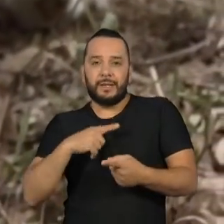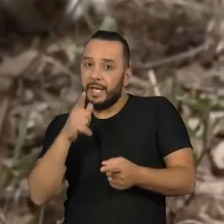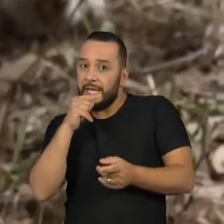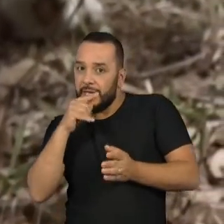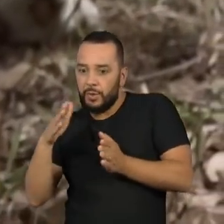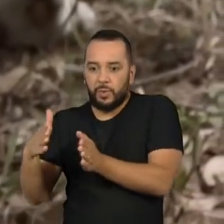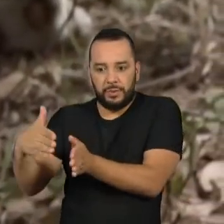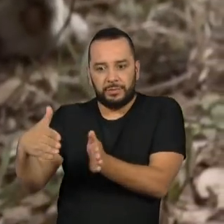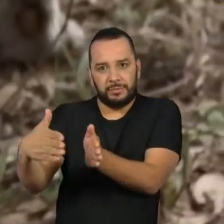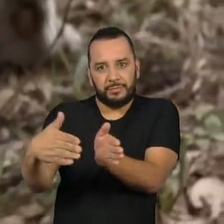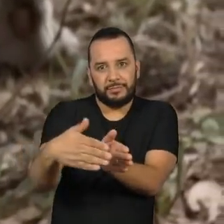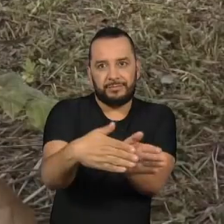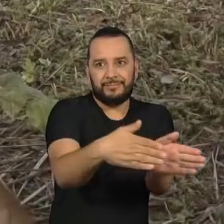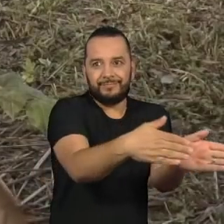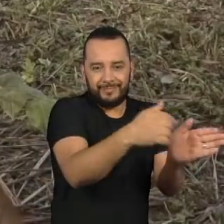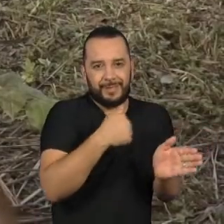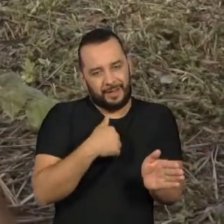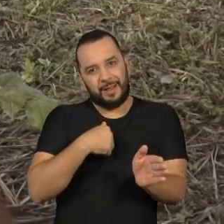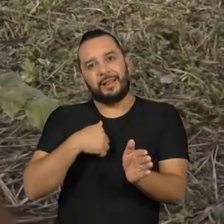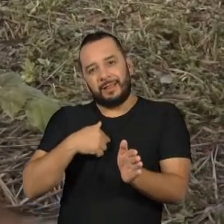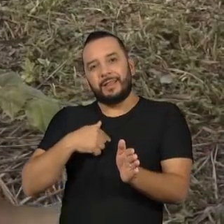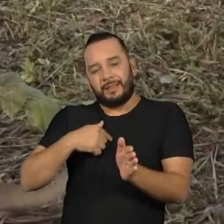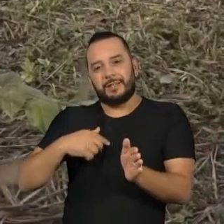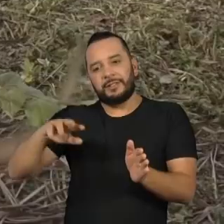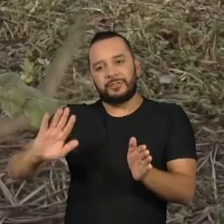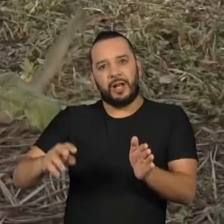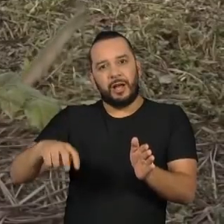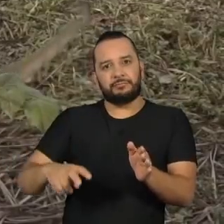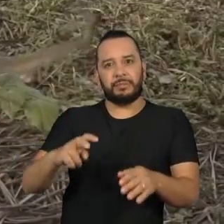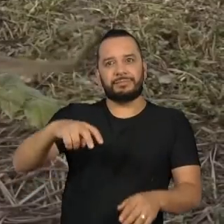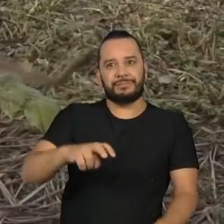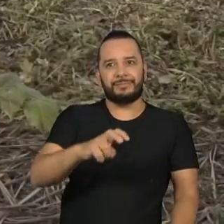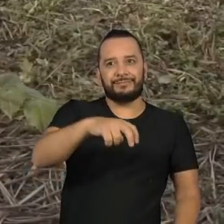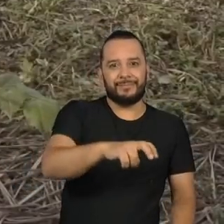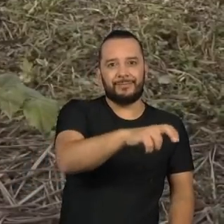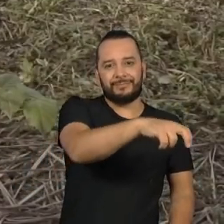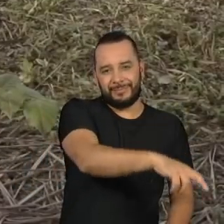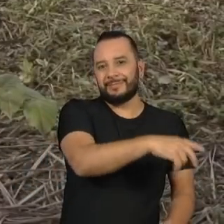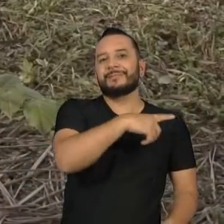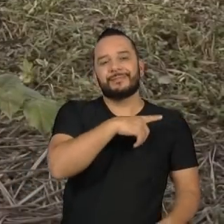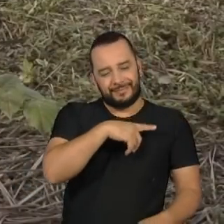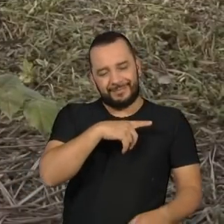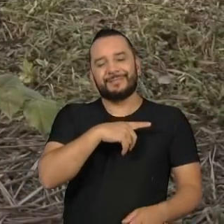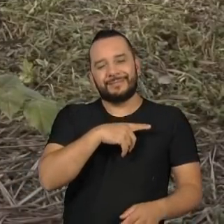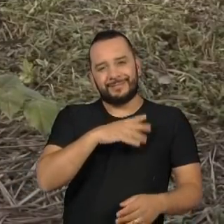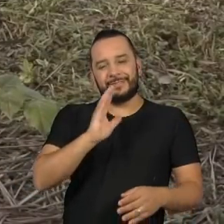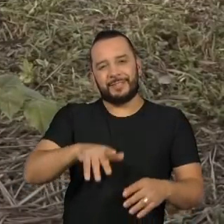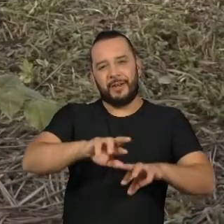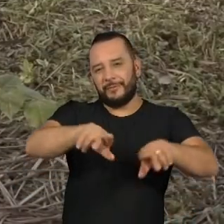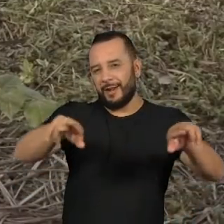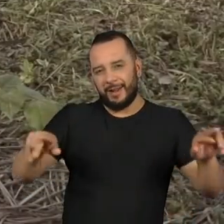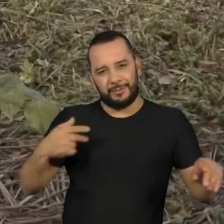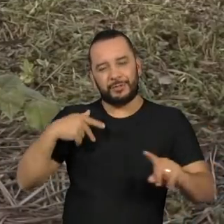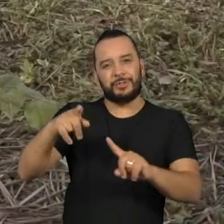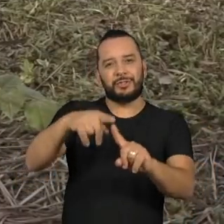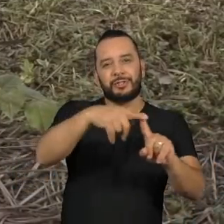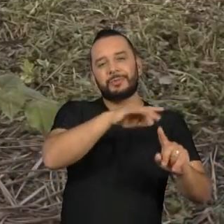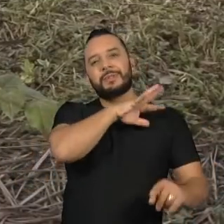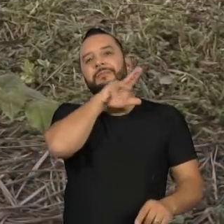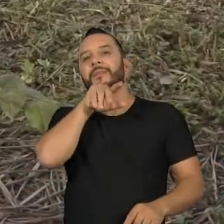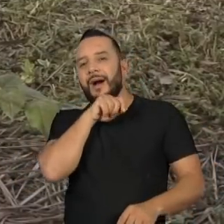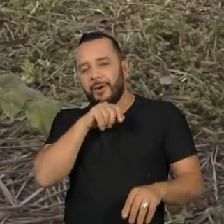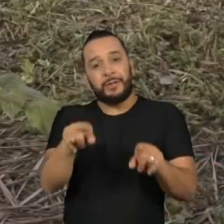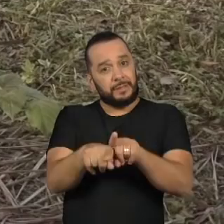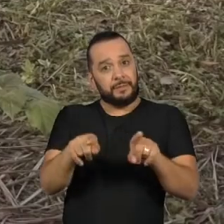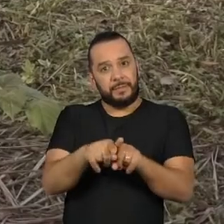rios, e isso faz com que essa região seja muito diversa, porque a gente vai ter espécies da fauna e da flora desses